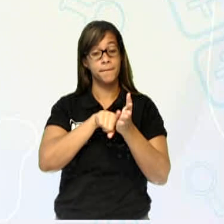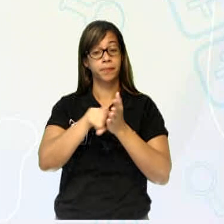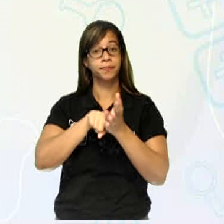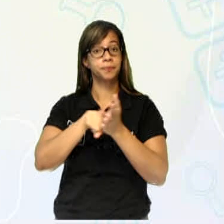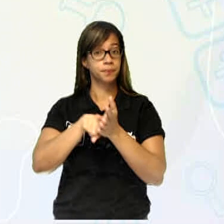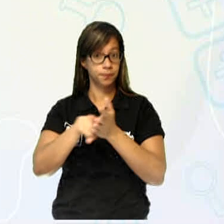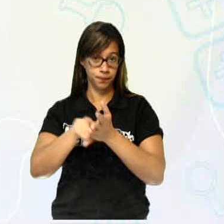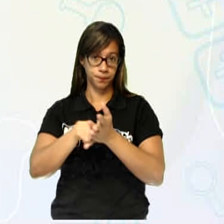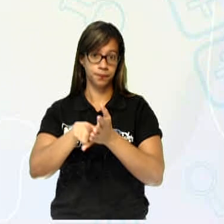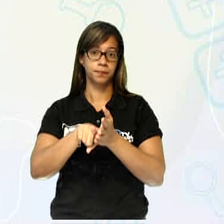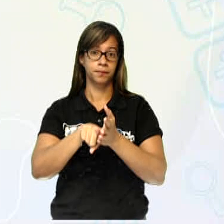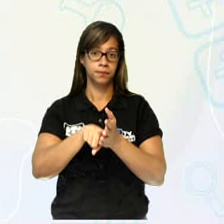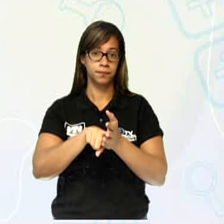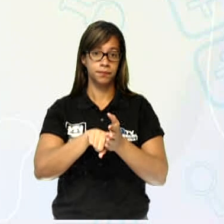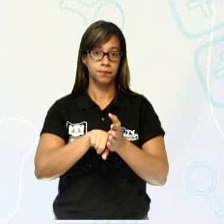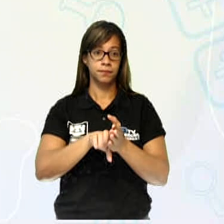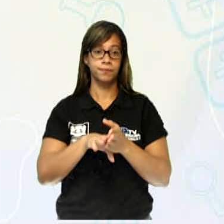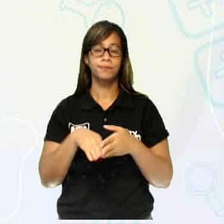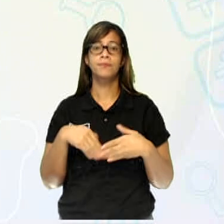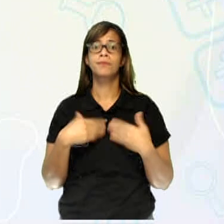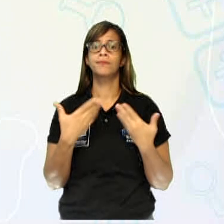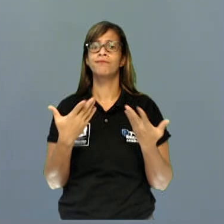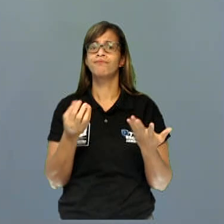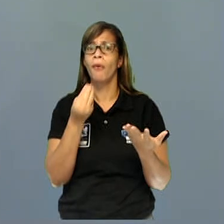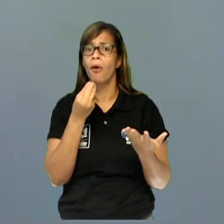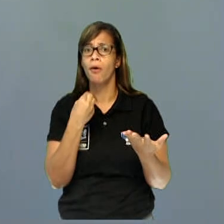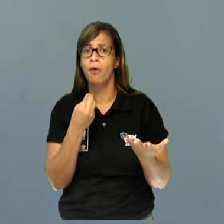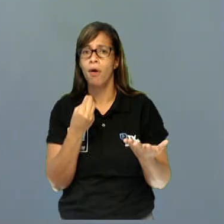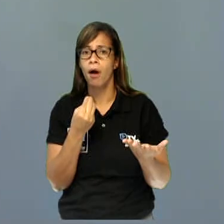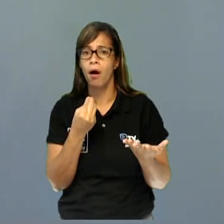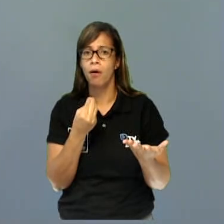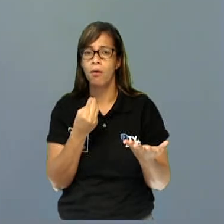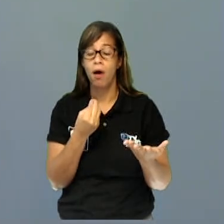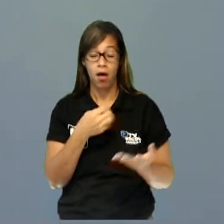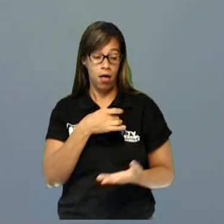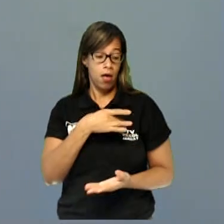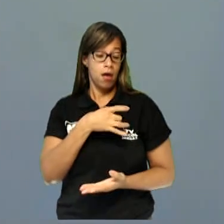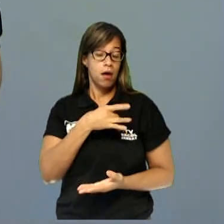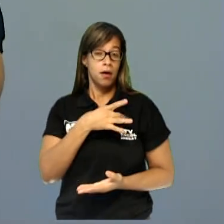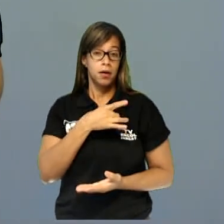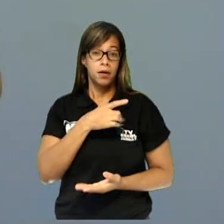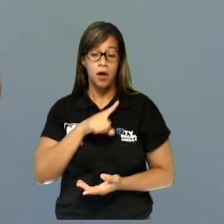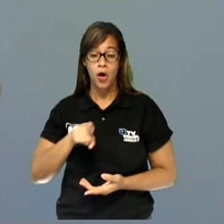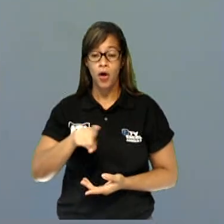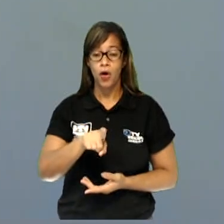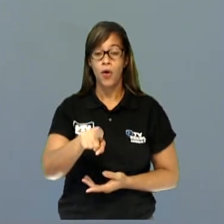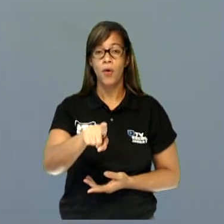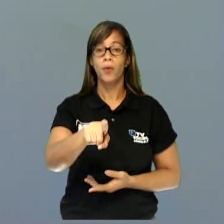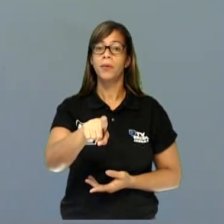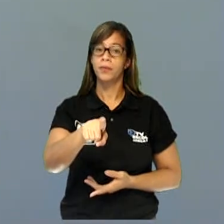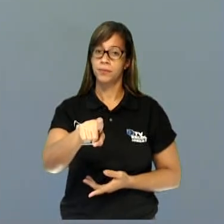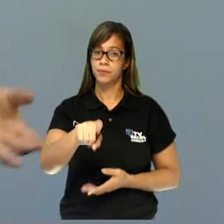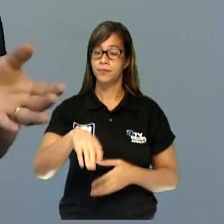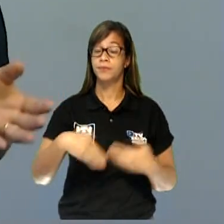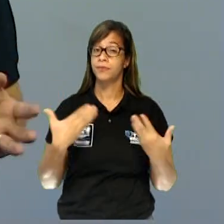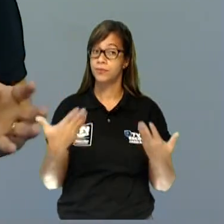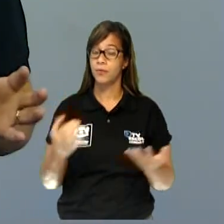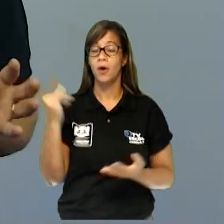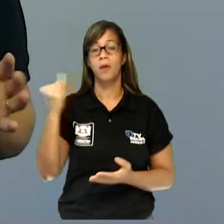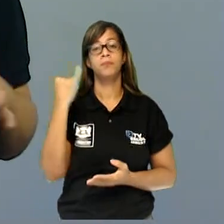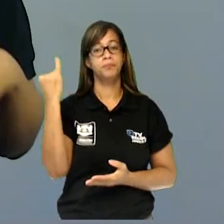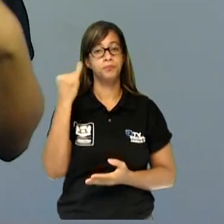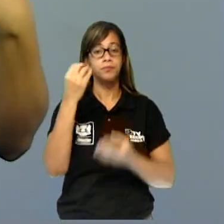relíquias. Qual é a sua fraqueza? Ele tem medo de cobras. Bom, é muito importante esses detalhes que eu coloquei. Por quê?